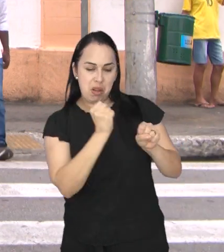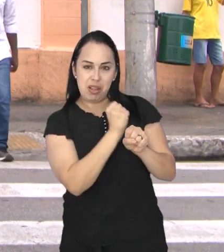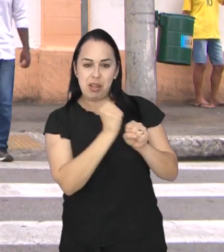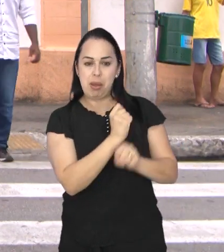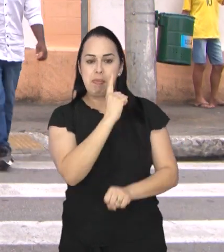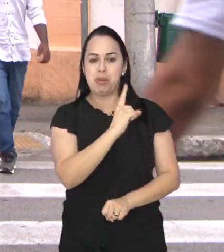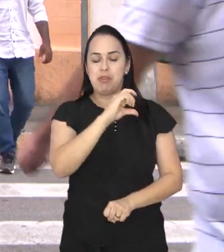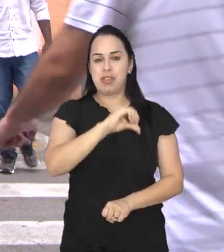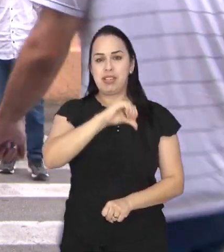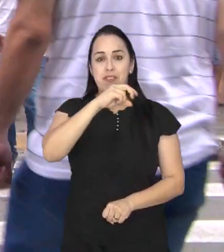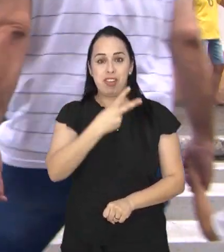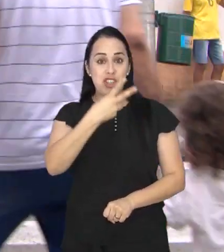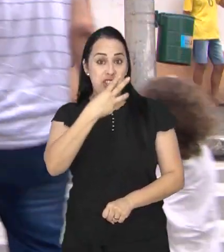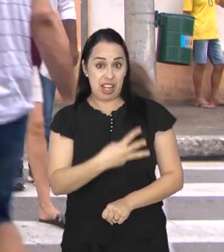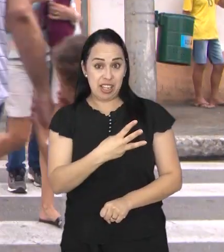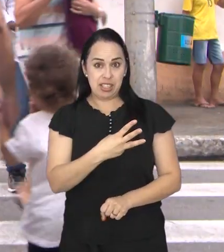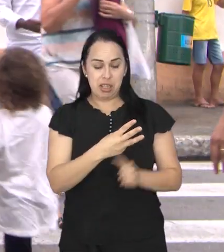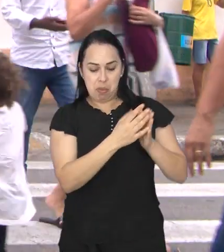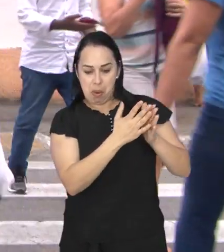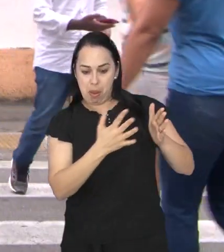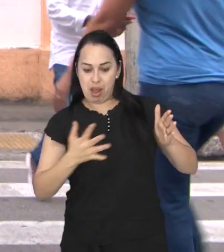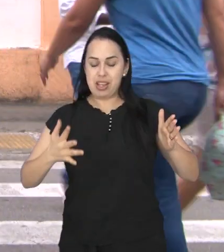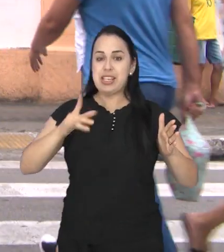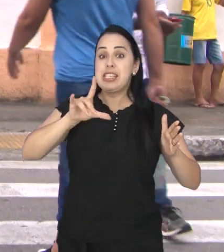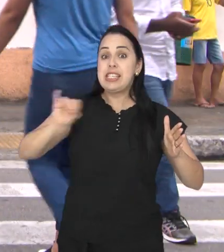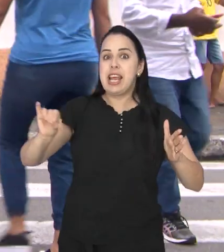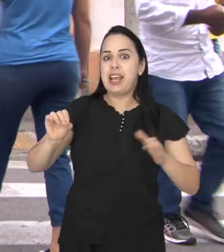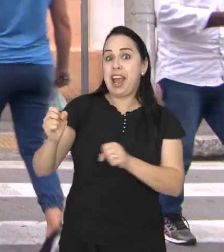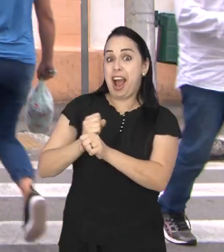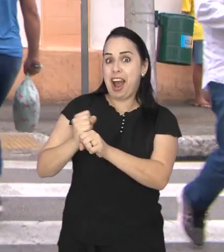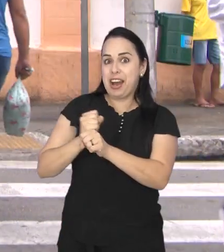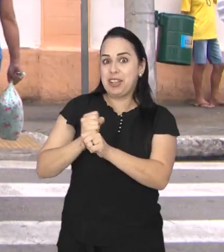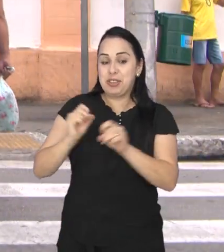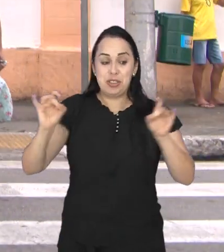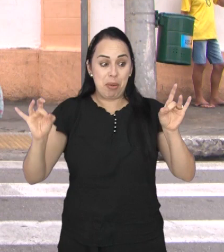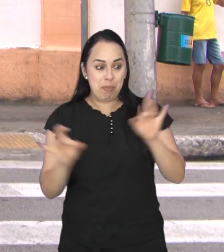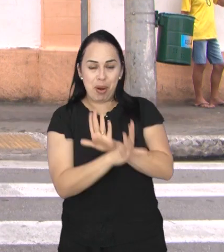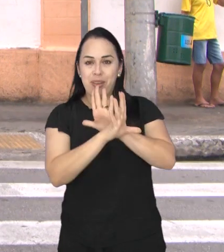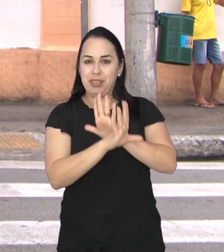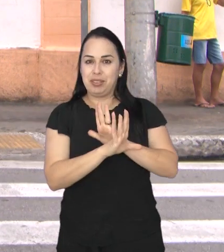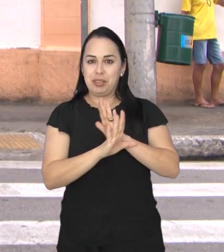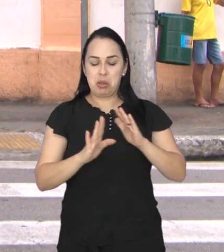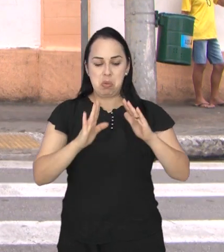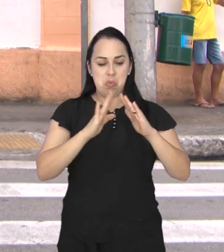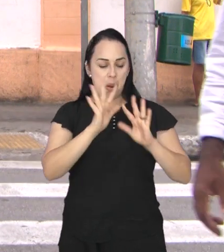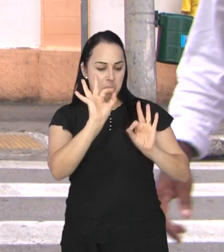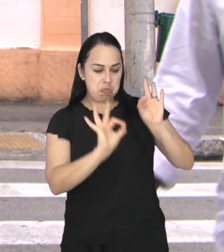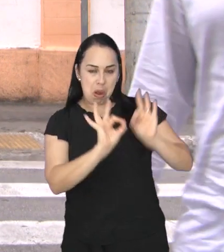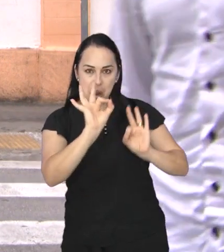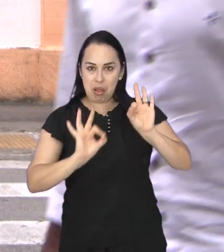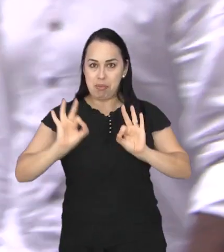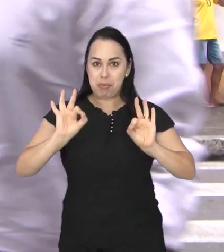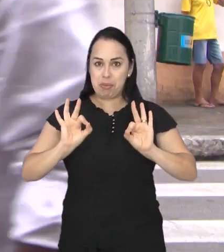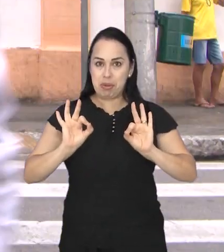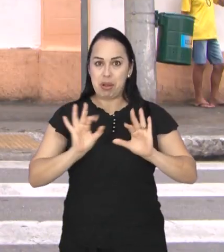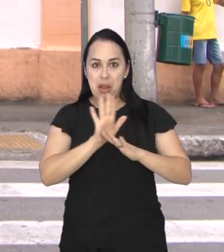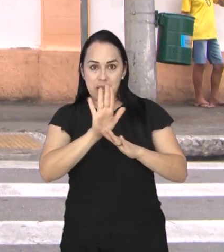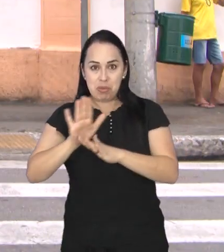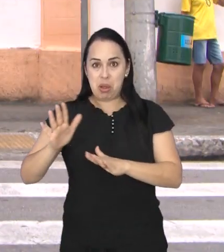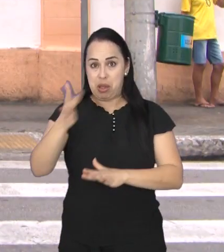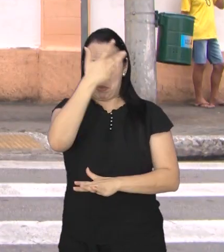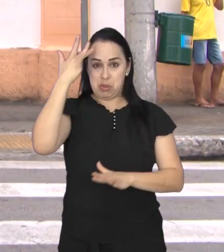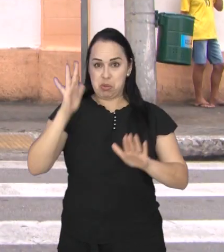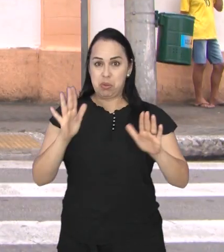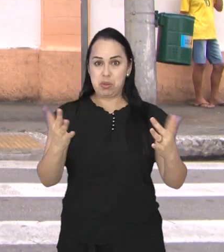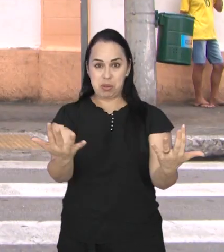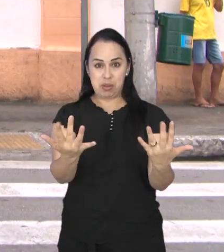1923, este ano, o espaço comemora 100 anos de conclusão da obra, que deixou o prédio pronto para a população e